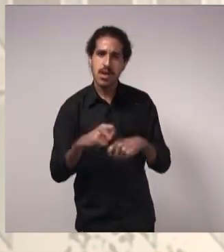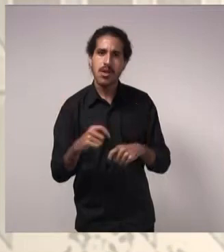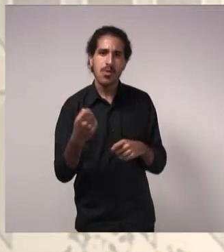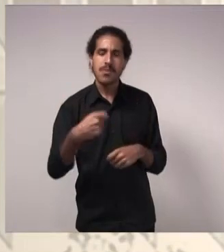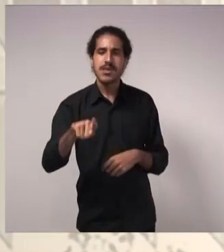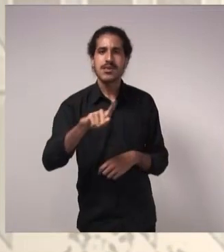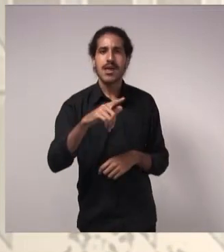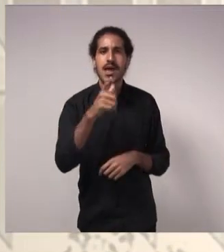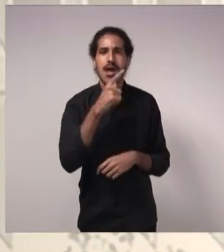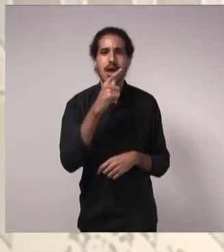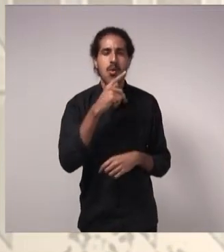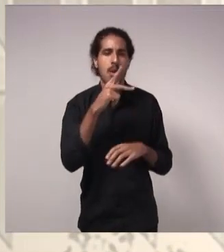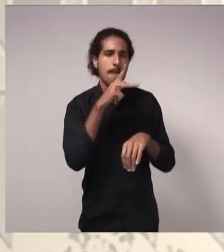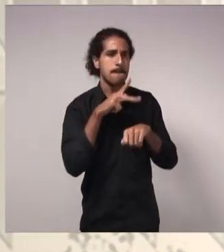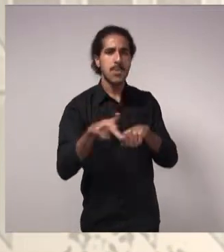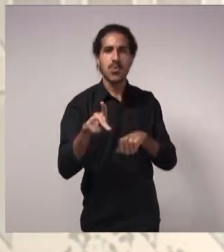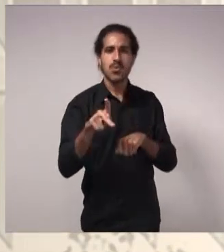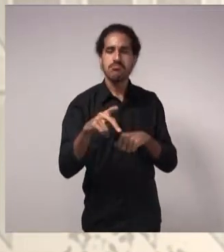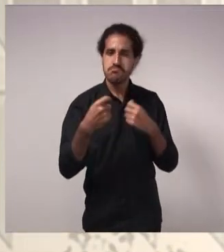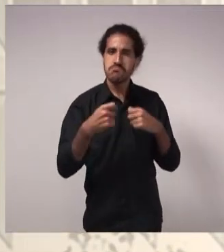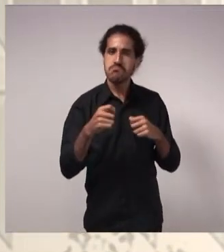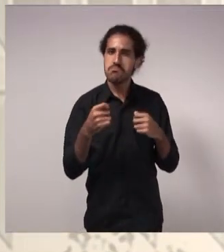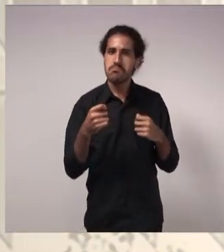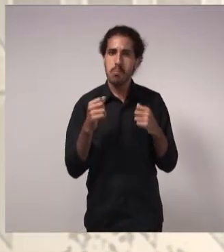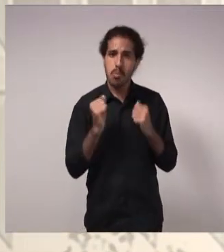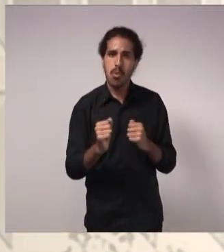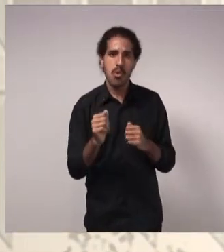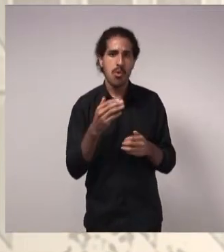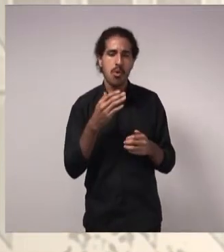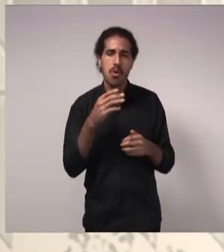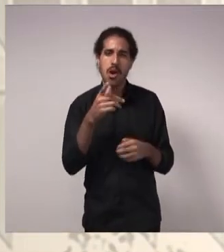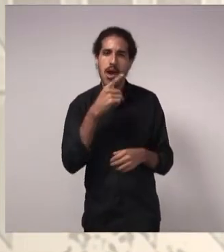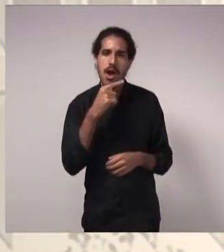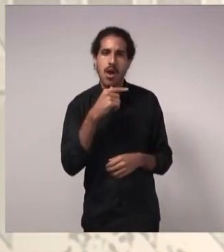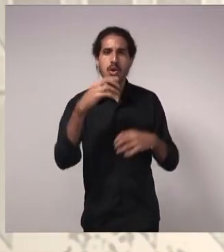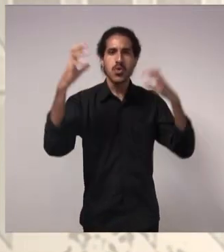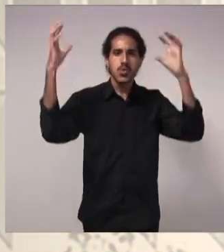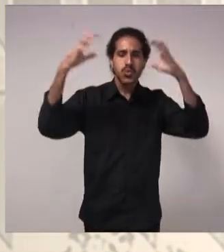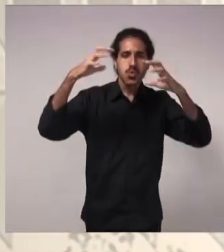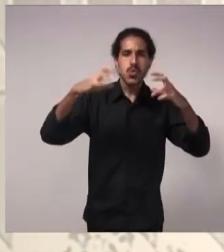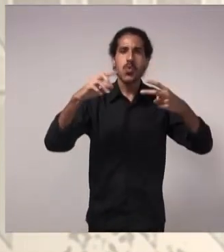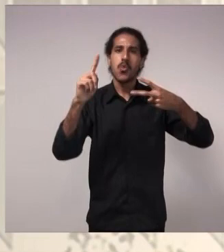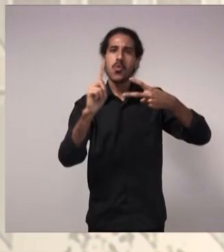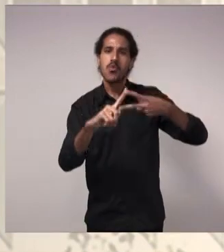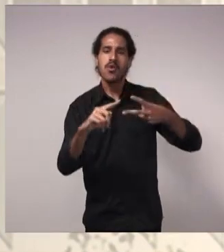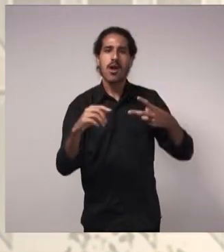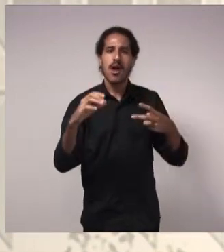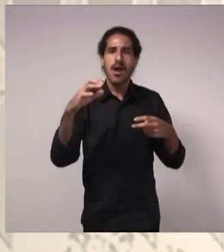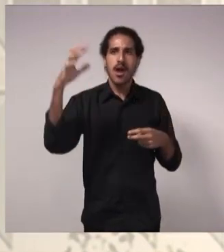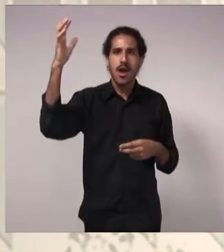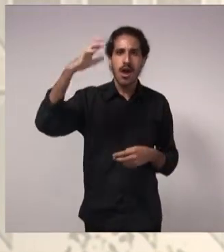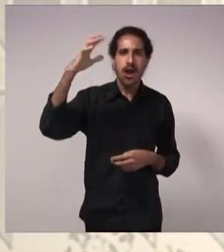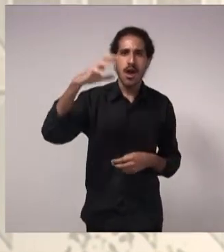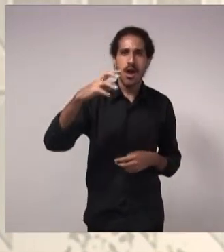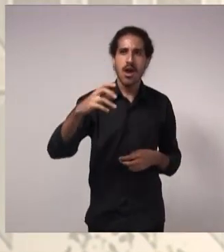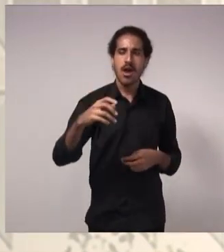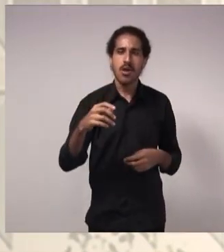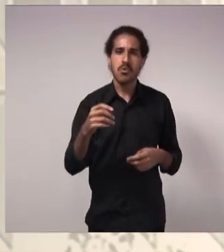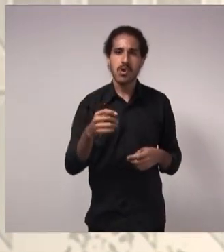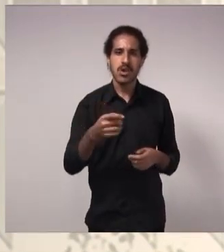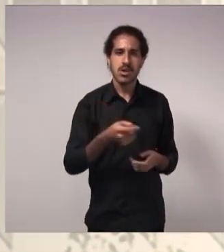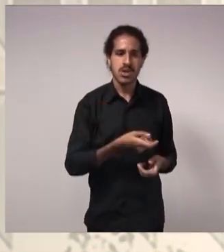utilizada. Então, existem diferentes fontes alternativas. Água da chuva, águas cinzas, ou até mesmo as águas